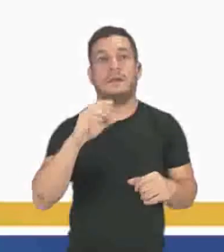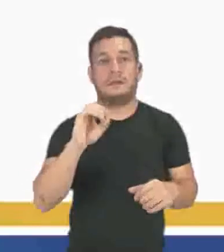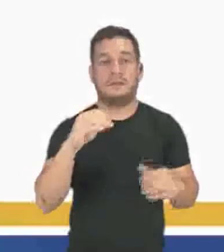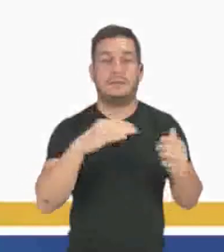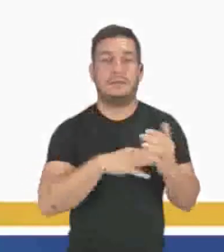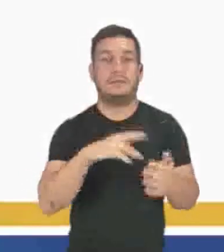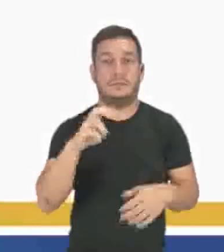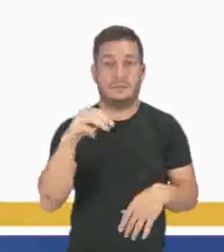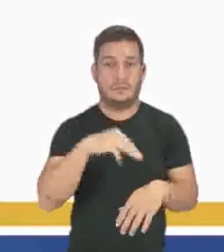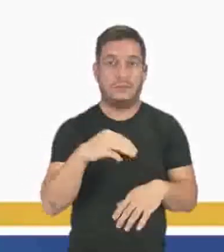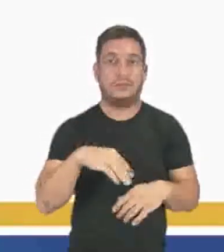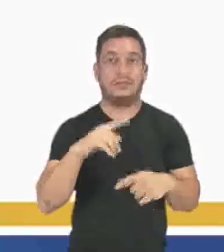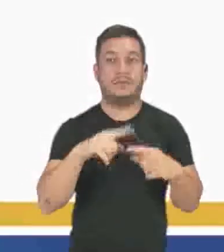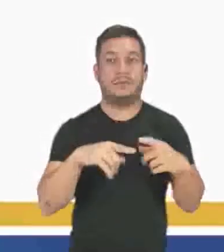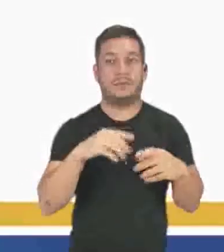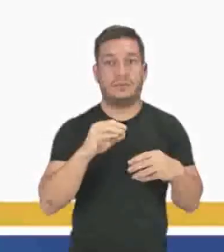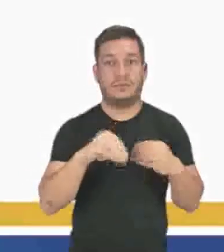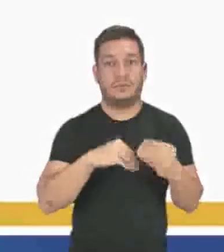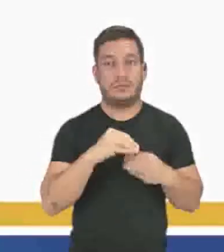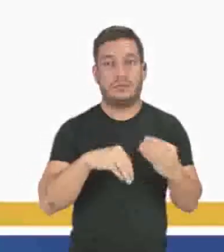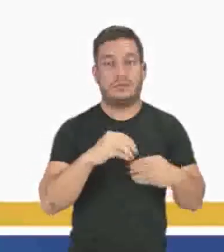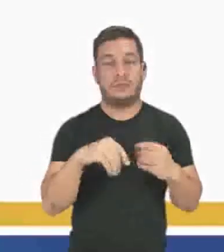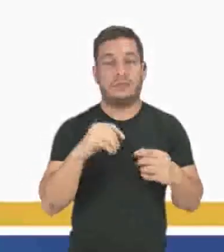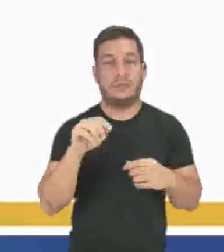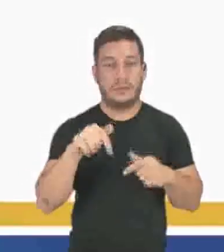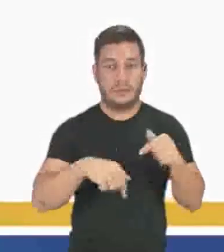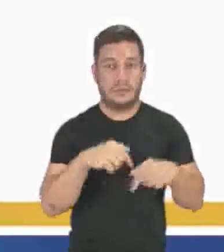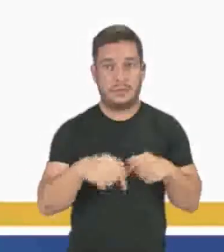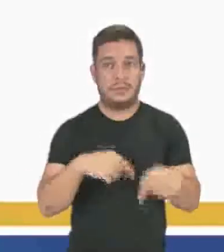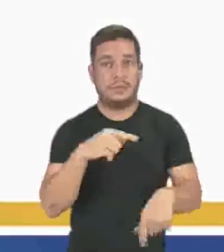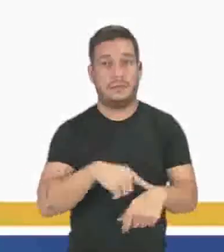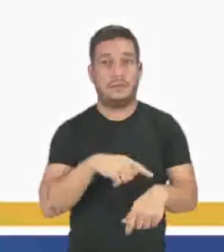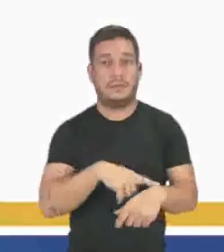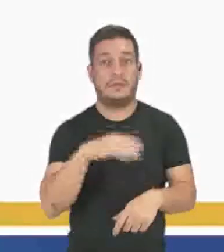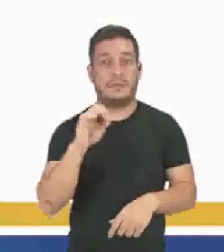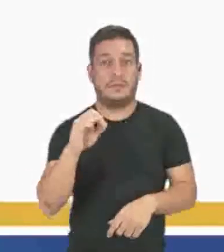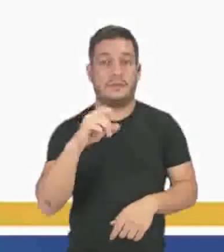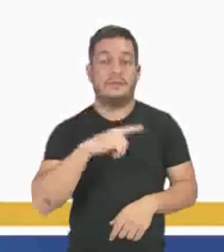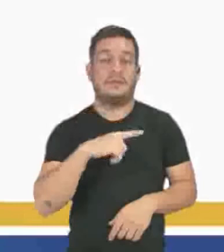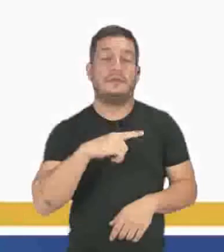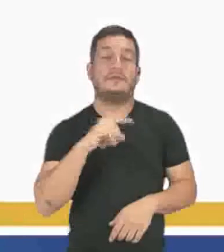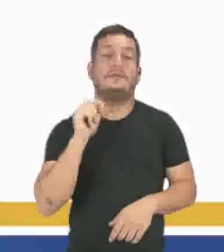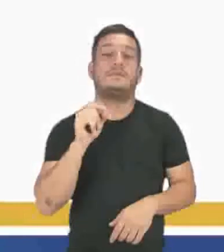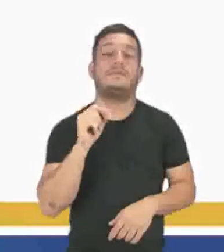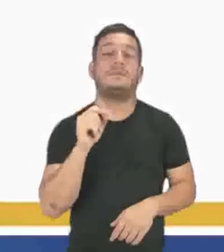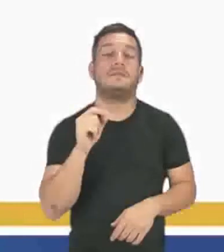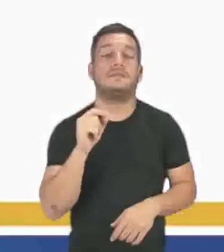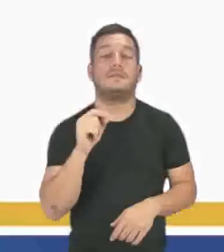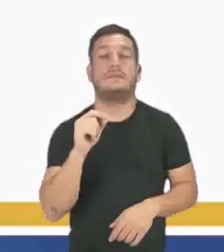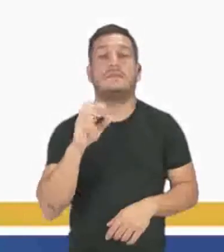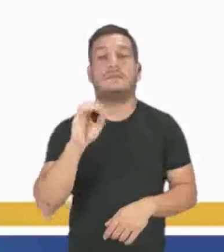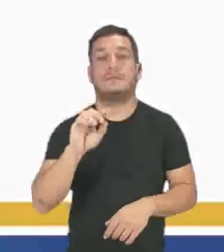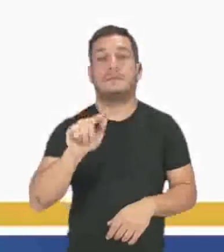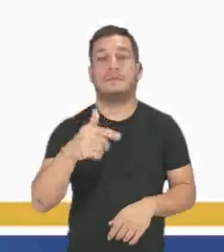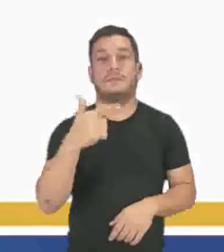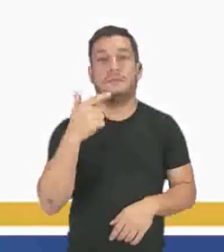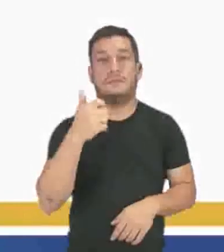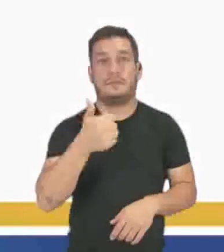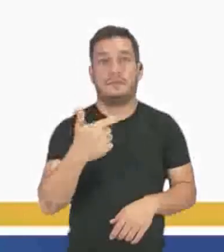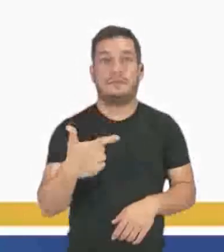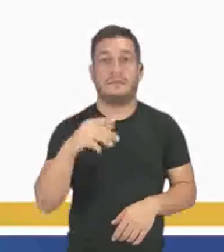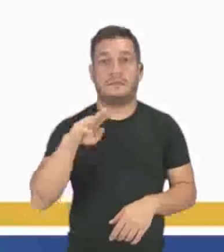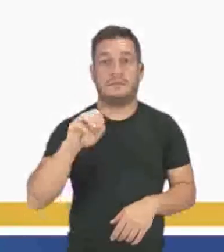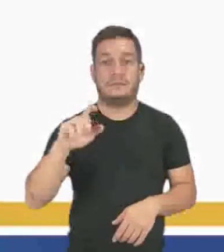minutos de reação química. Então, nós temos aqui, no momento zero, nós tínhamos 0,12